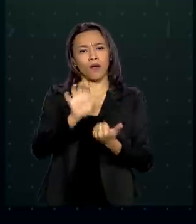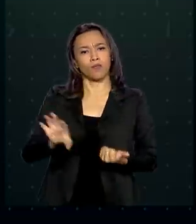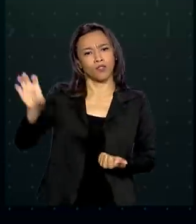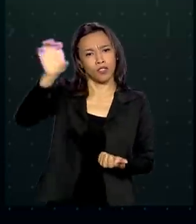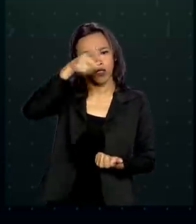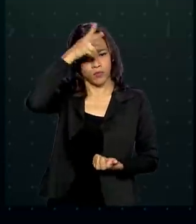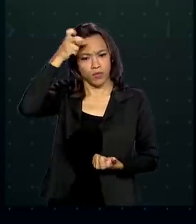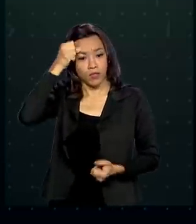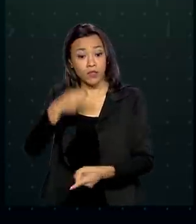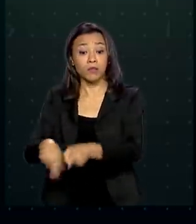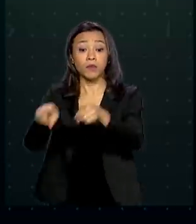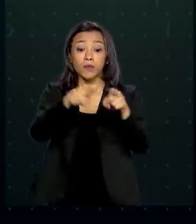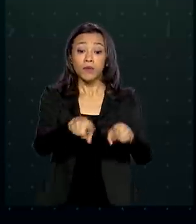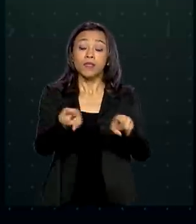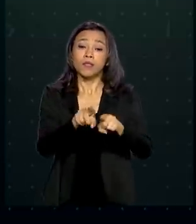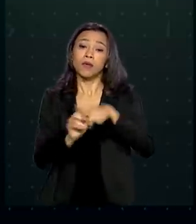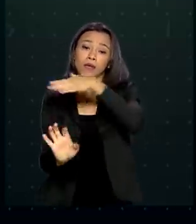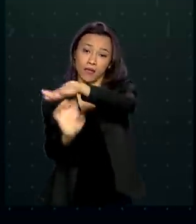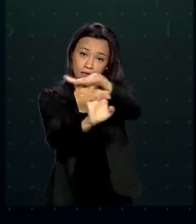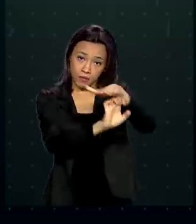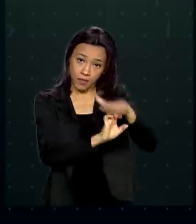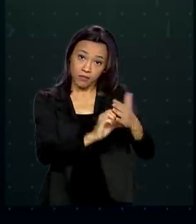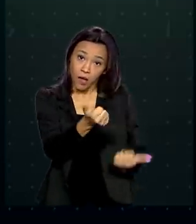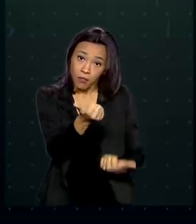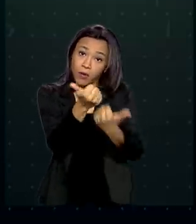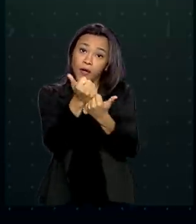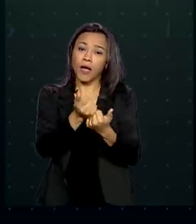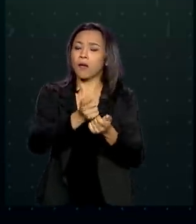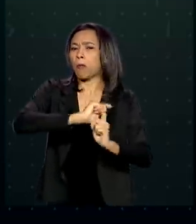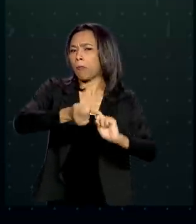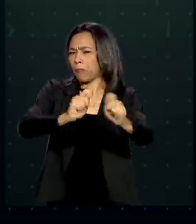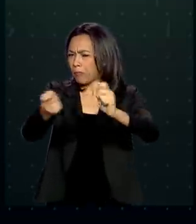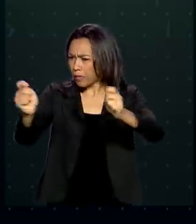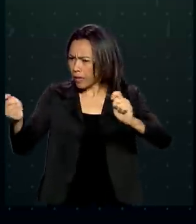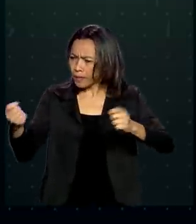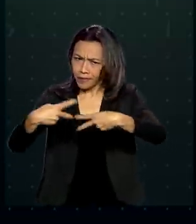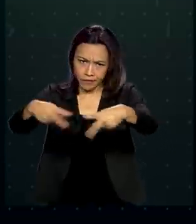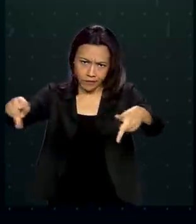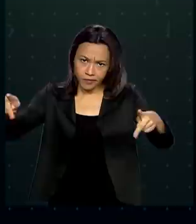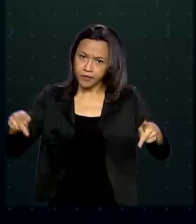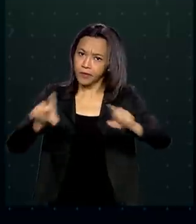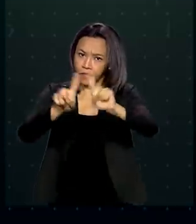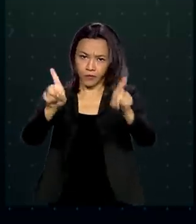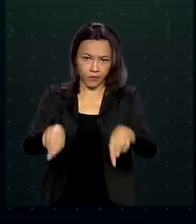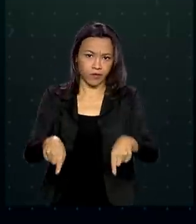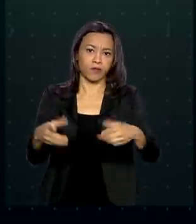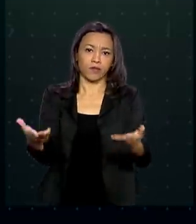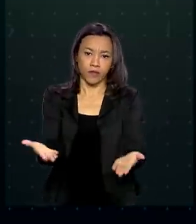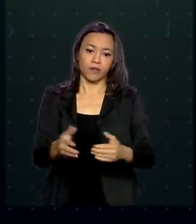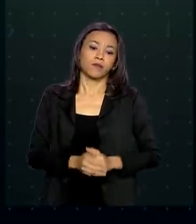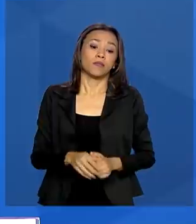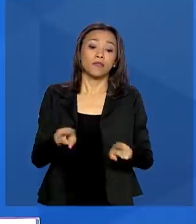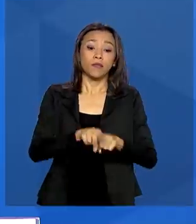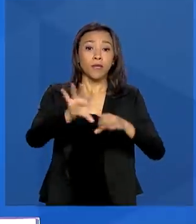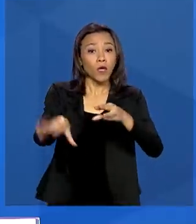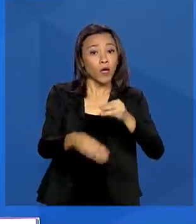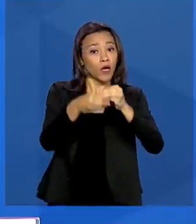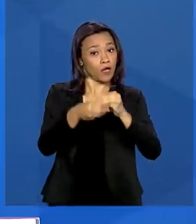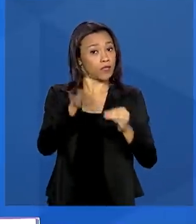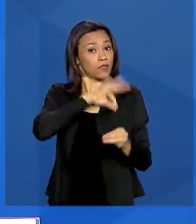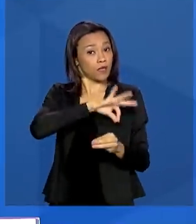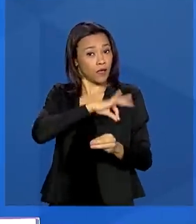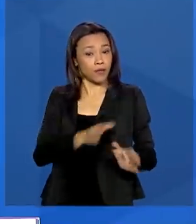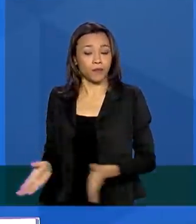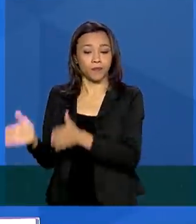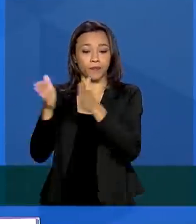empresas e financiamento da folha salarial para pequenas e médias empresas e compensação salarial. A instrução do